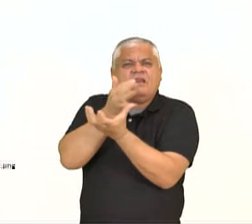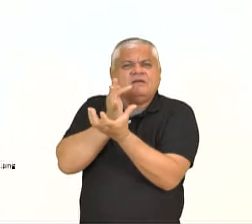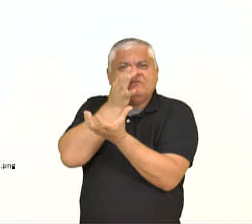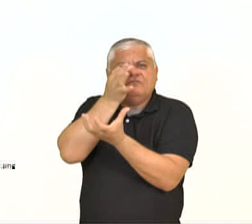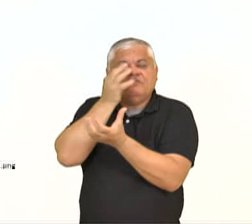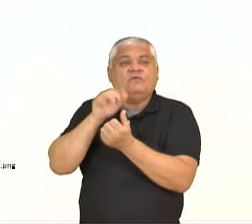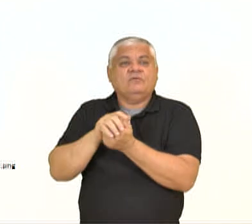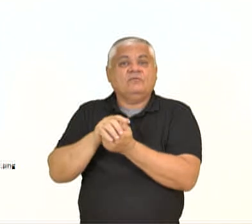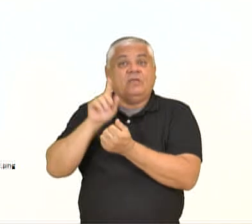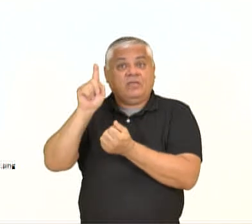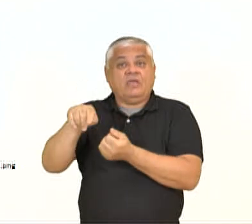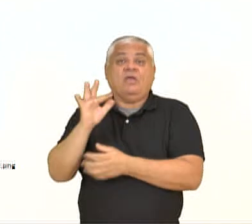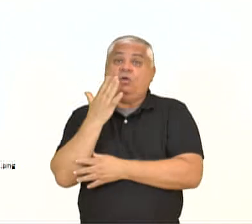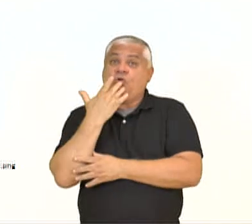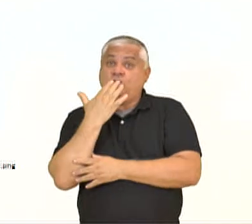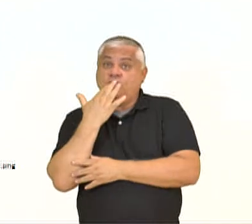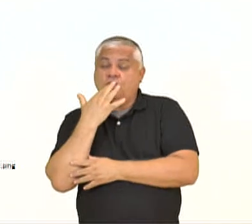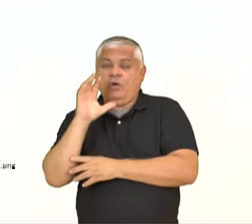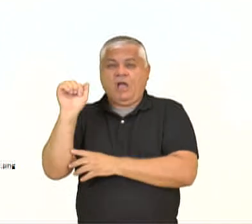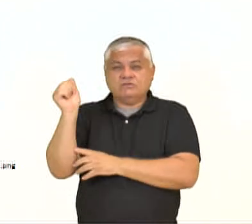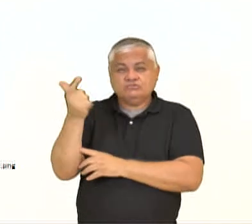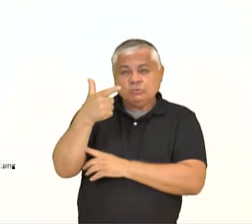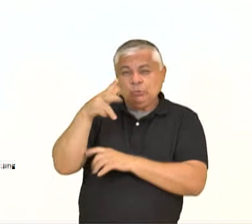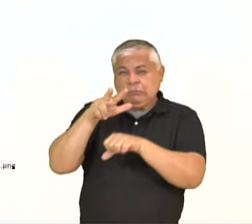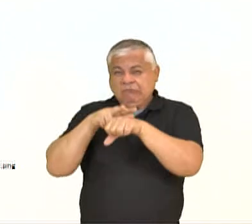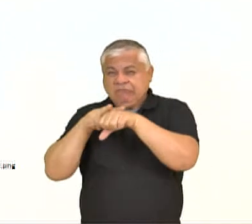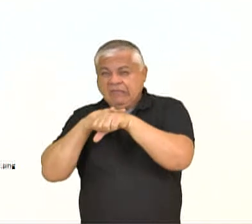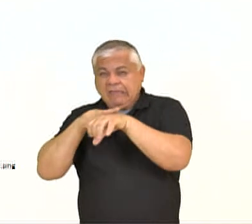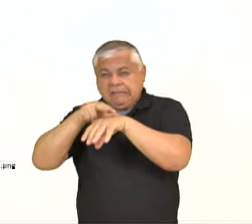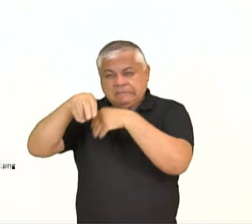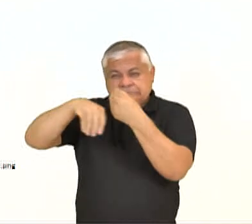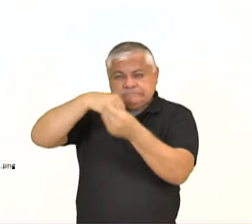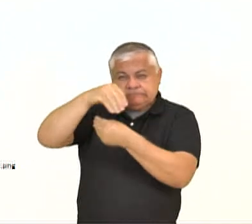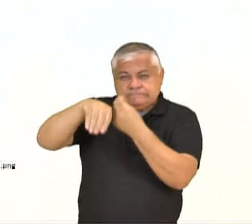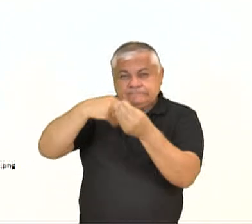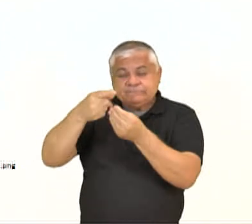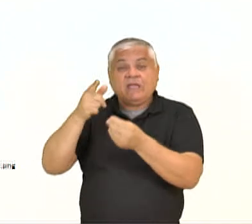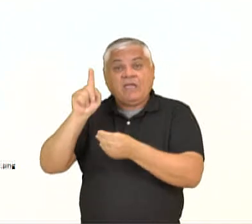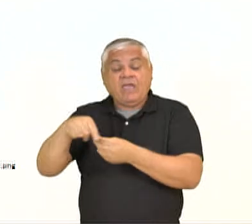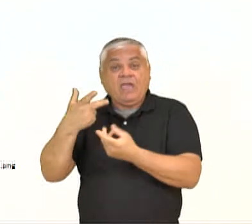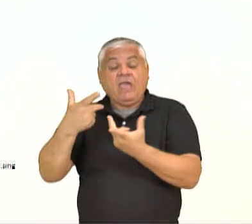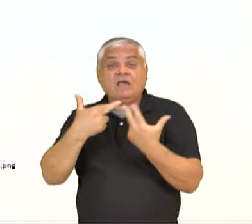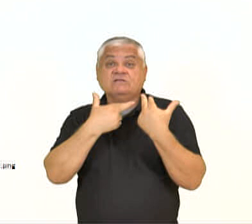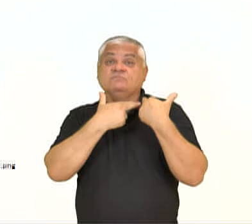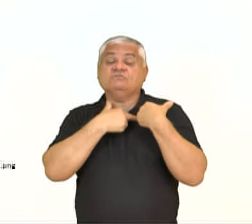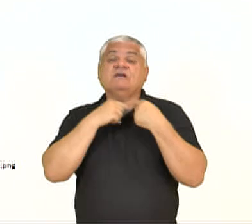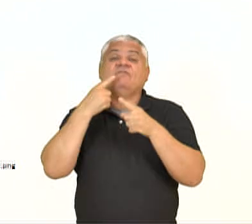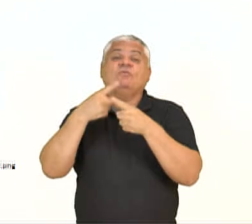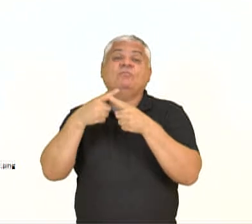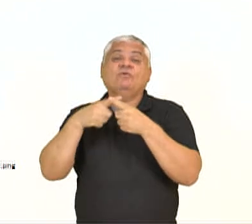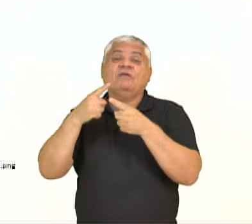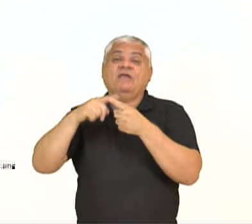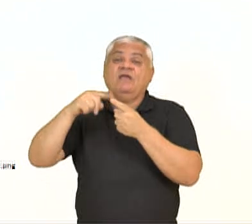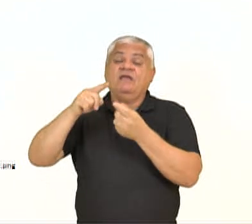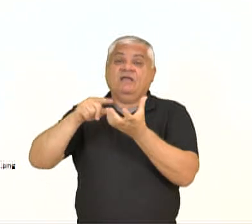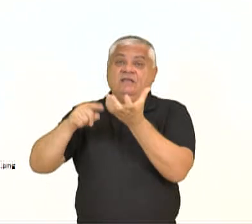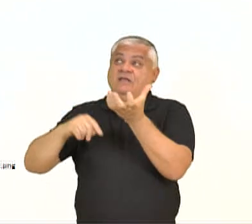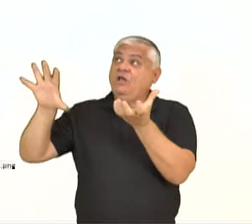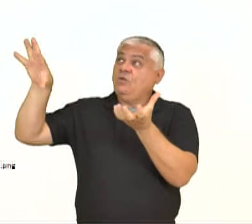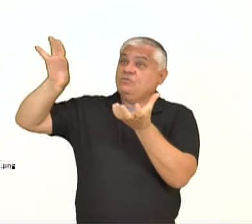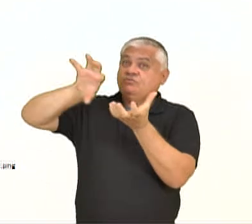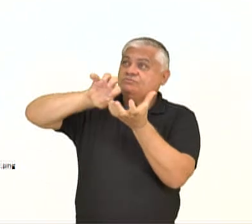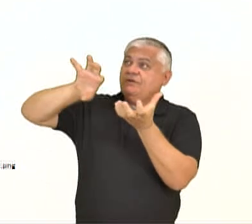pigmentos, normalmente azuis, verdeados, que eles vão ser responsáveis pela absorção da luz, desses